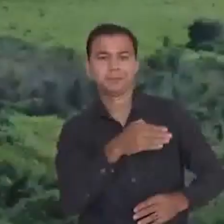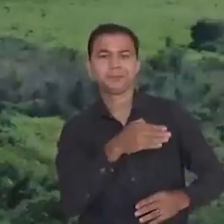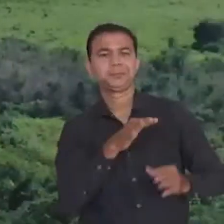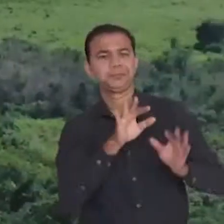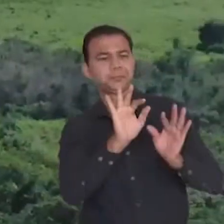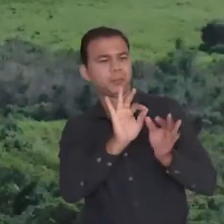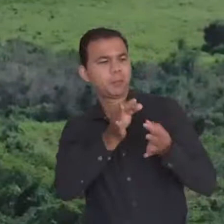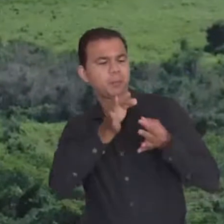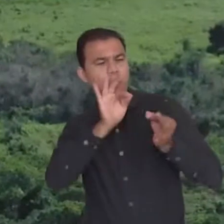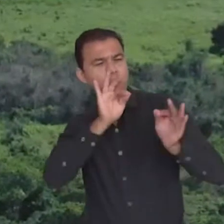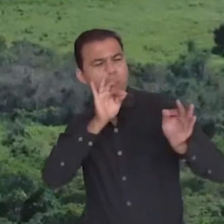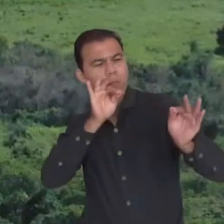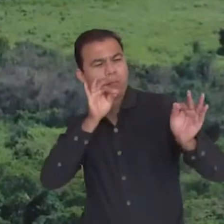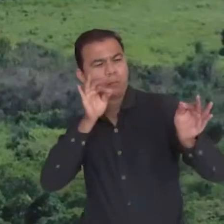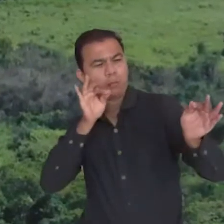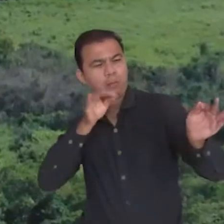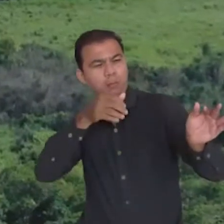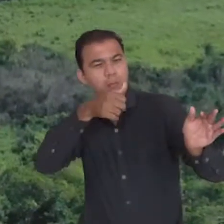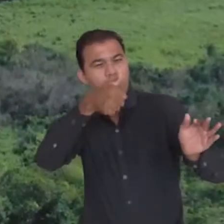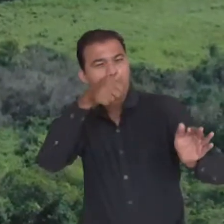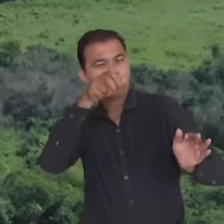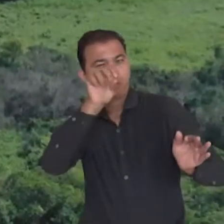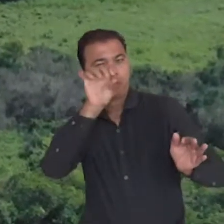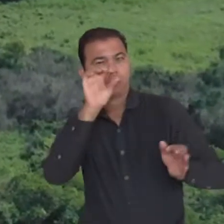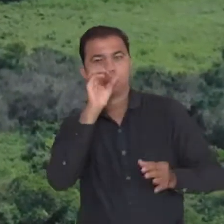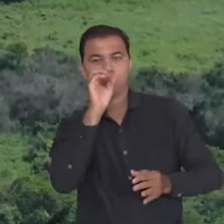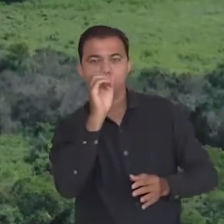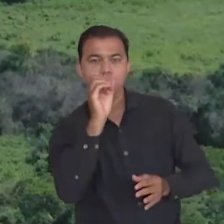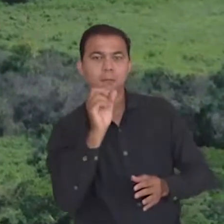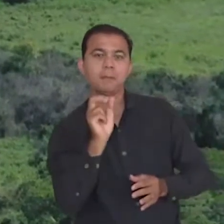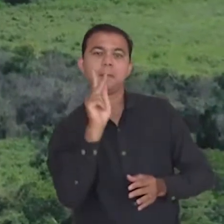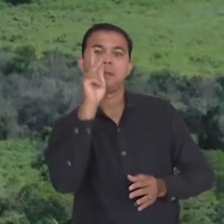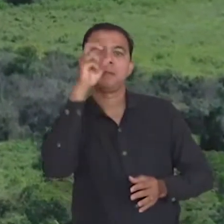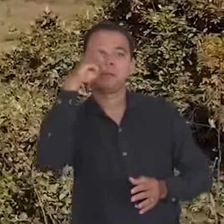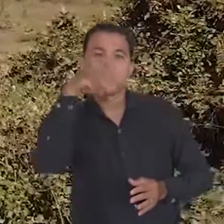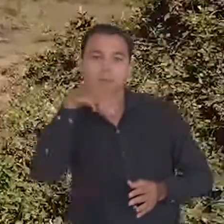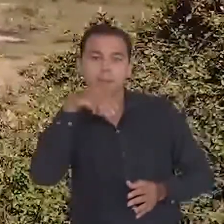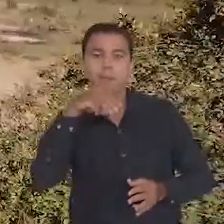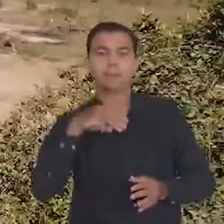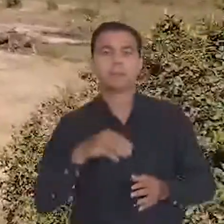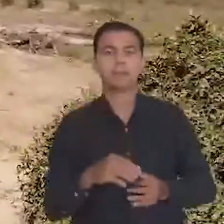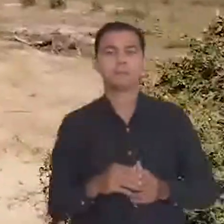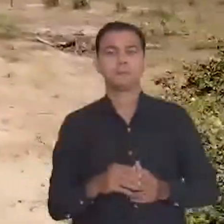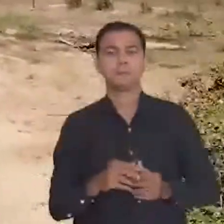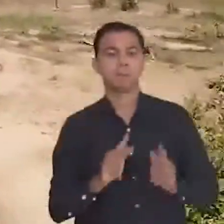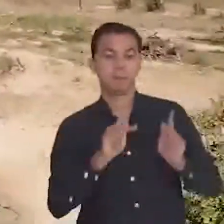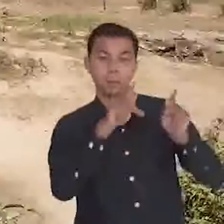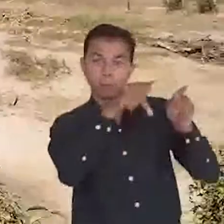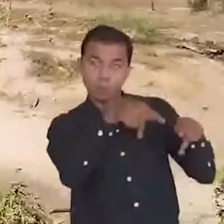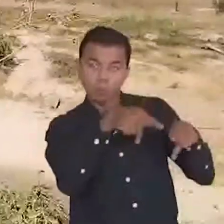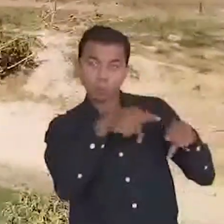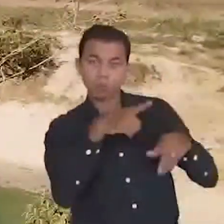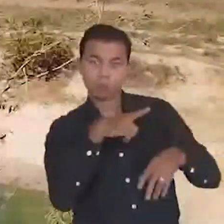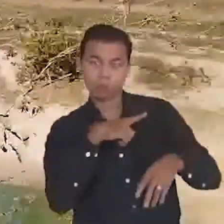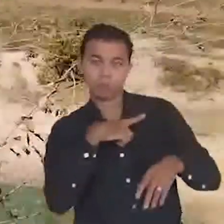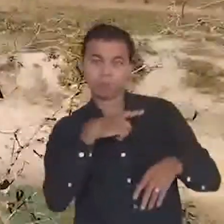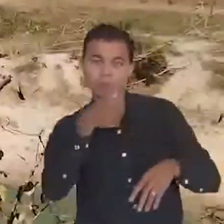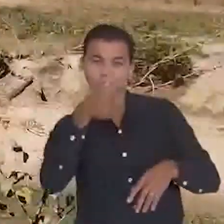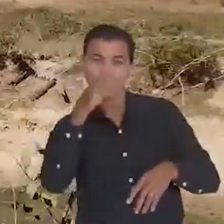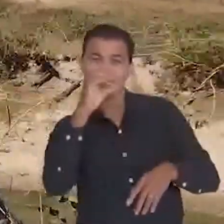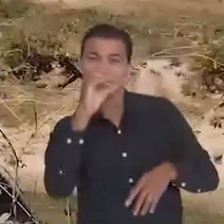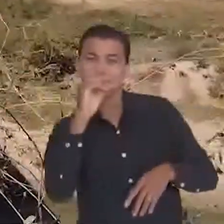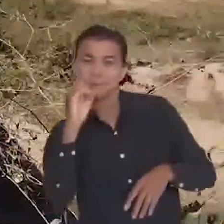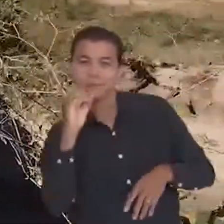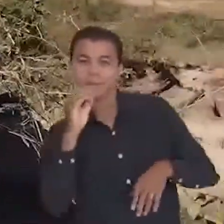Ao longo dos seus quase 150 quilômetros de extensão, a rodovia possui mais de 100 pontes,